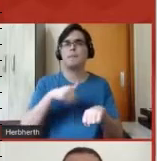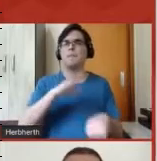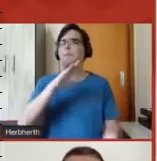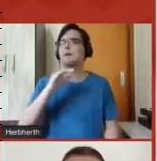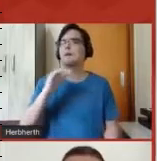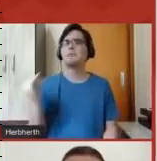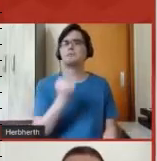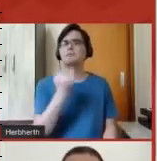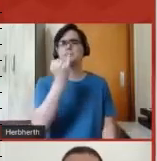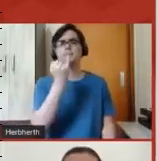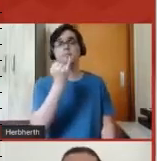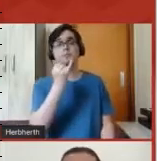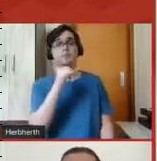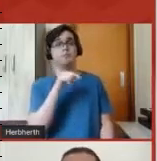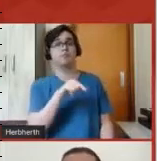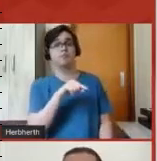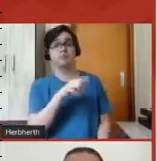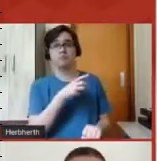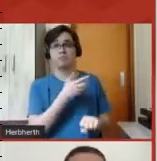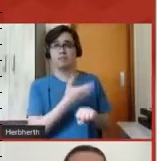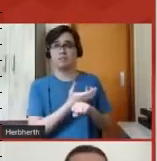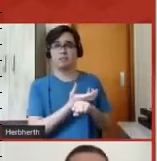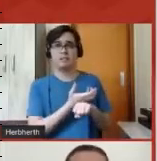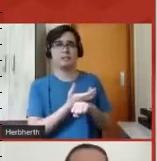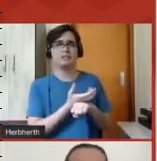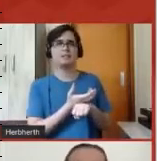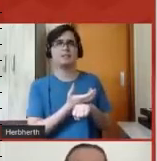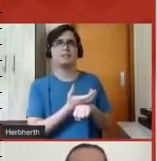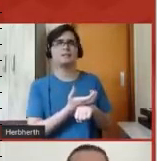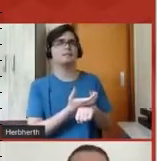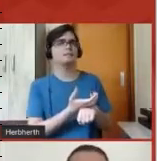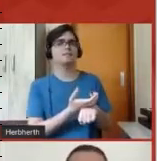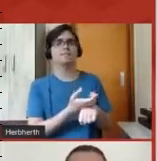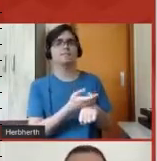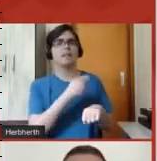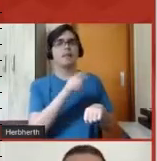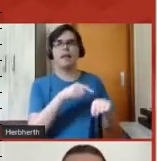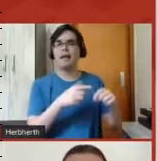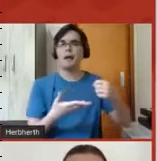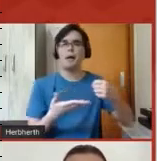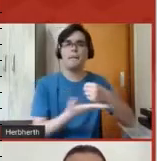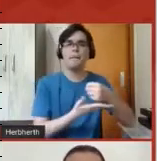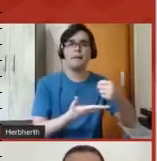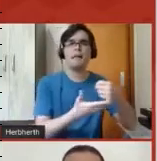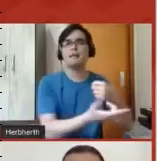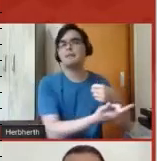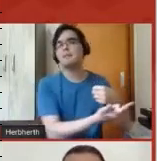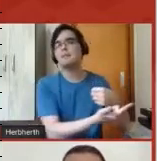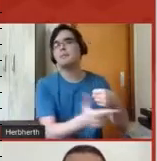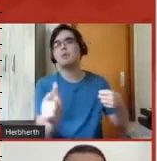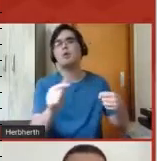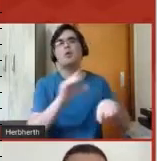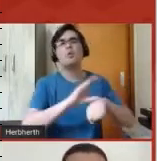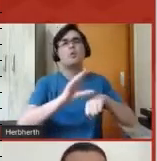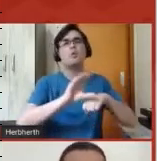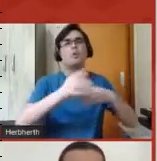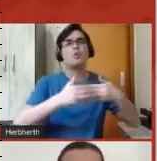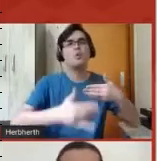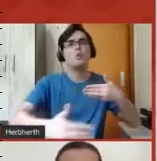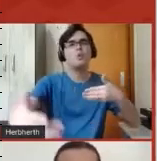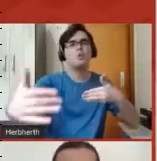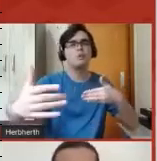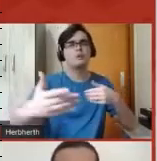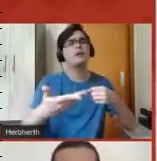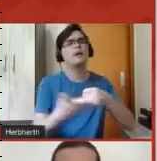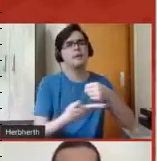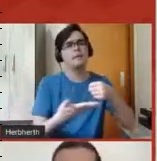mais serão, servirão como base, né, para o decorrer do curso dos nossos alunos e alunas.